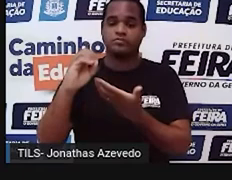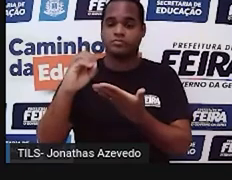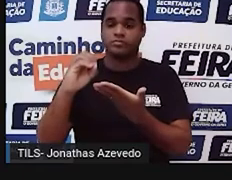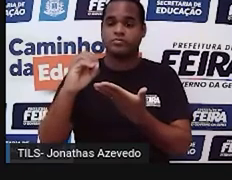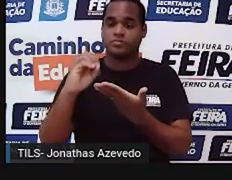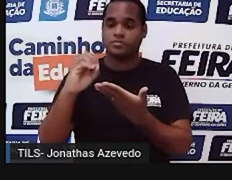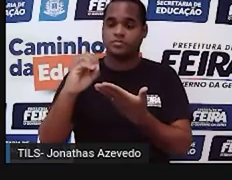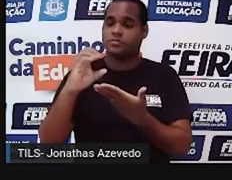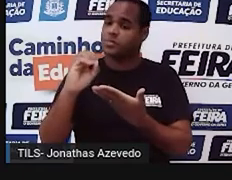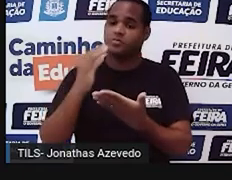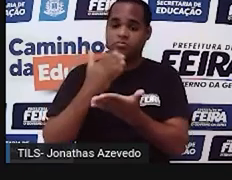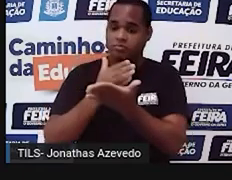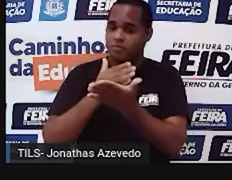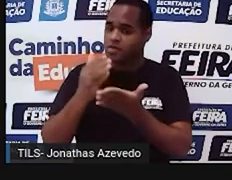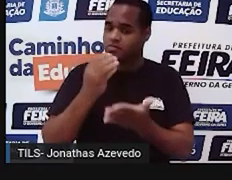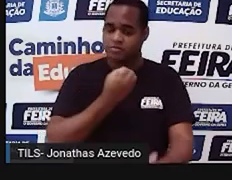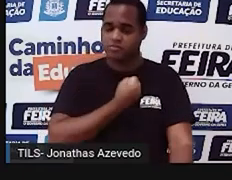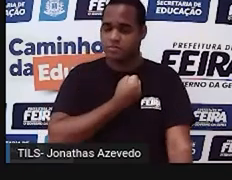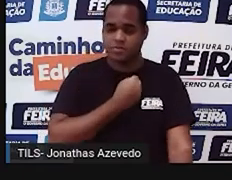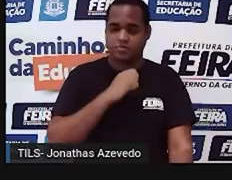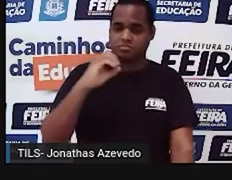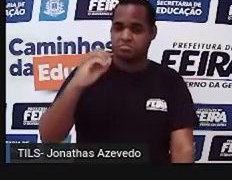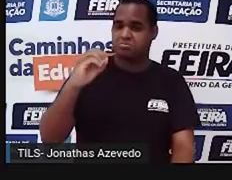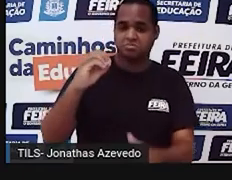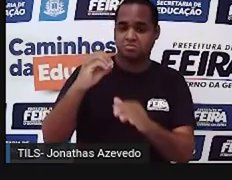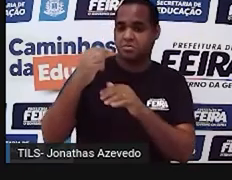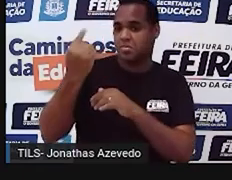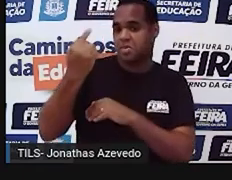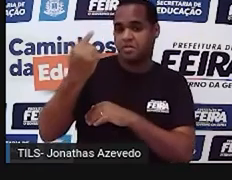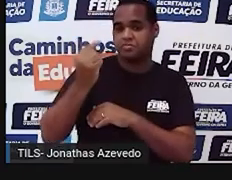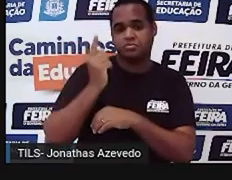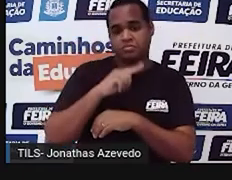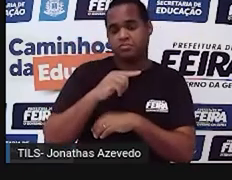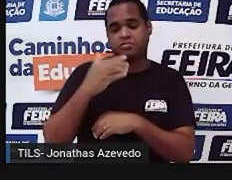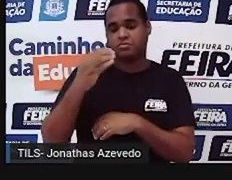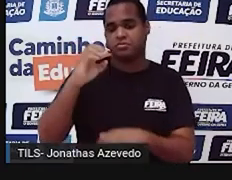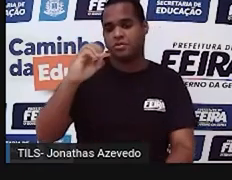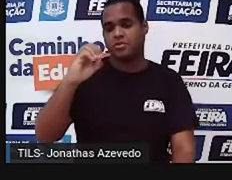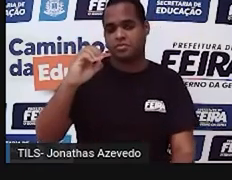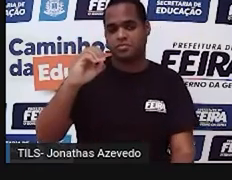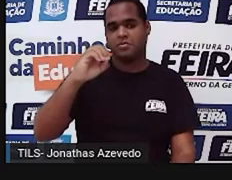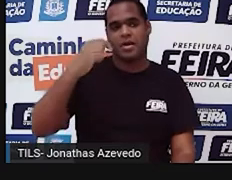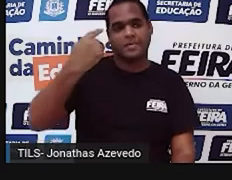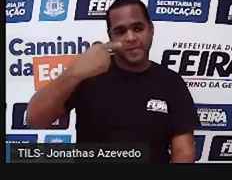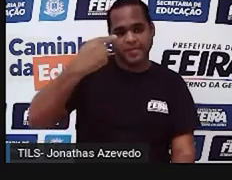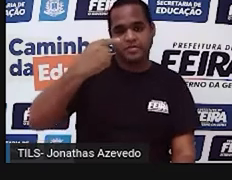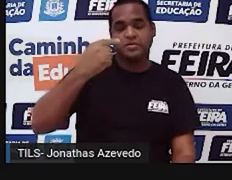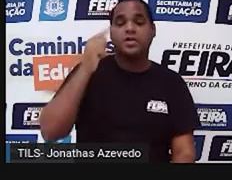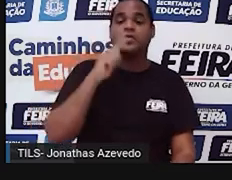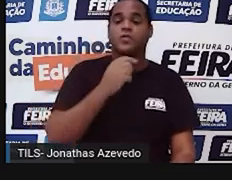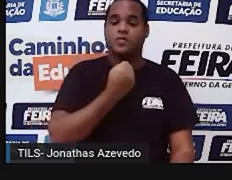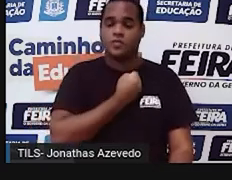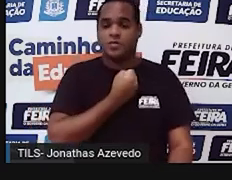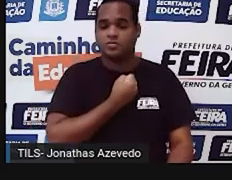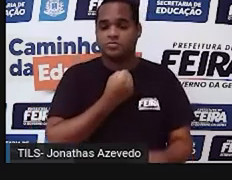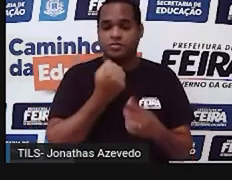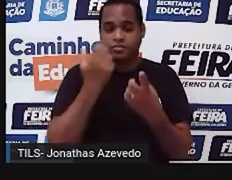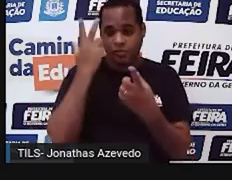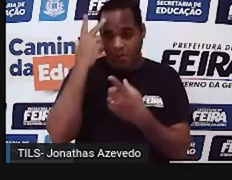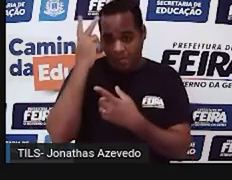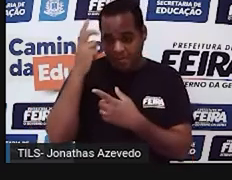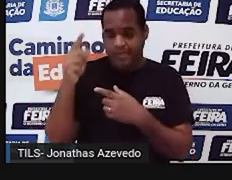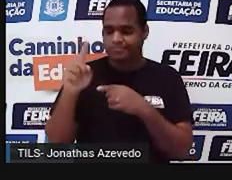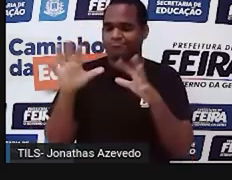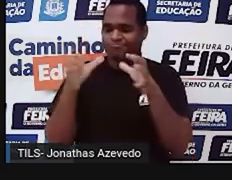Começa por ele. Ele é o primeiro de todos. Então, o zero é o primeiro número natural dessa